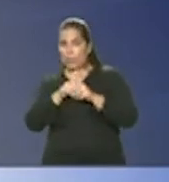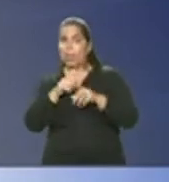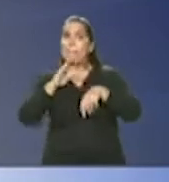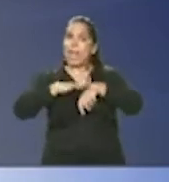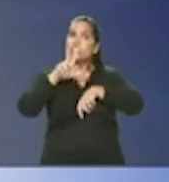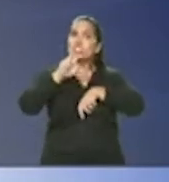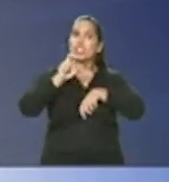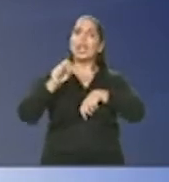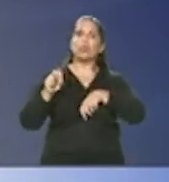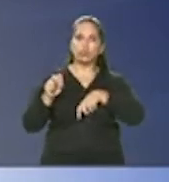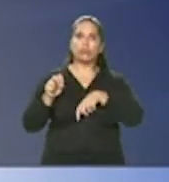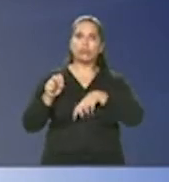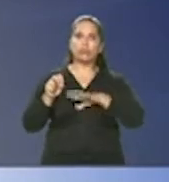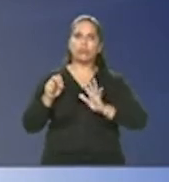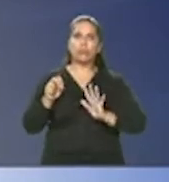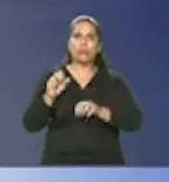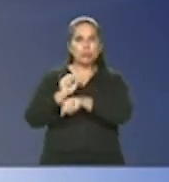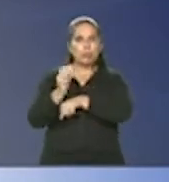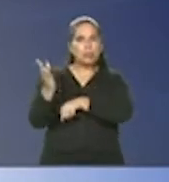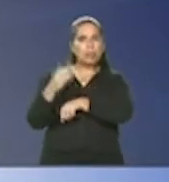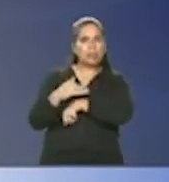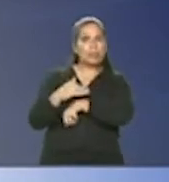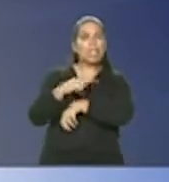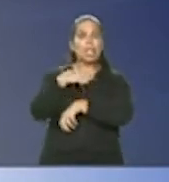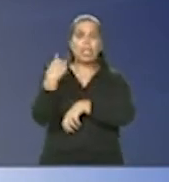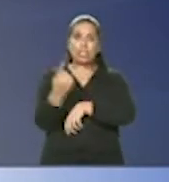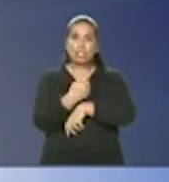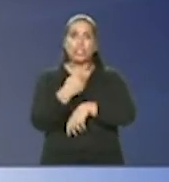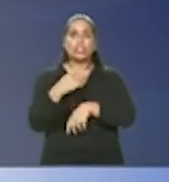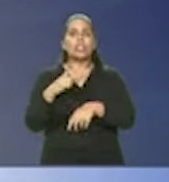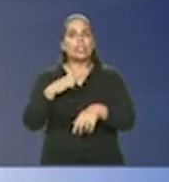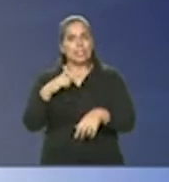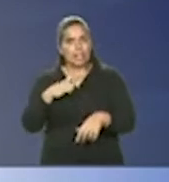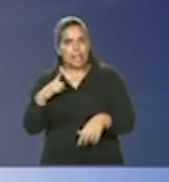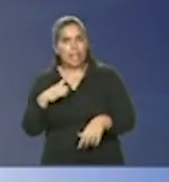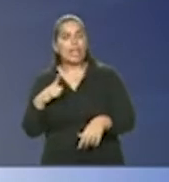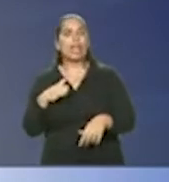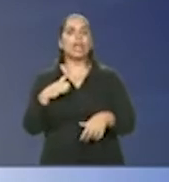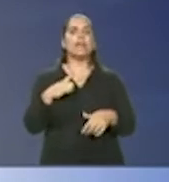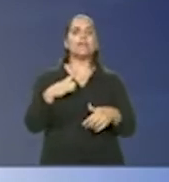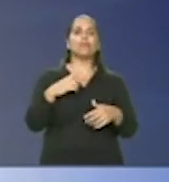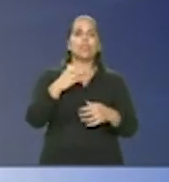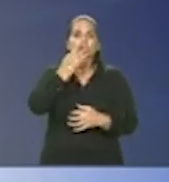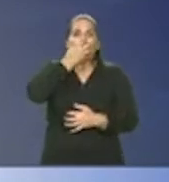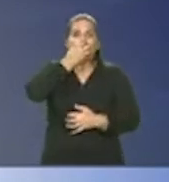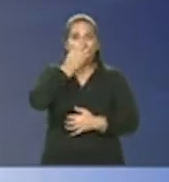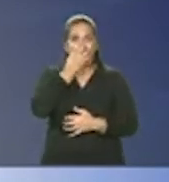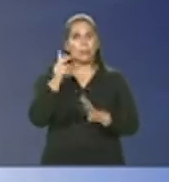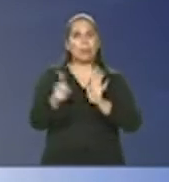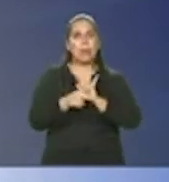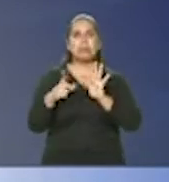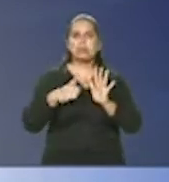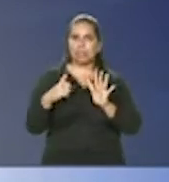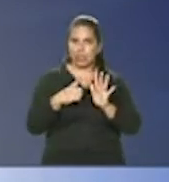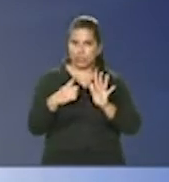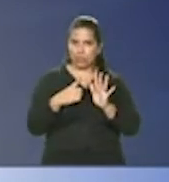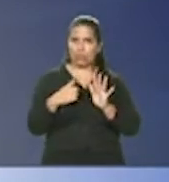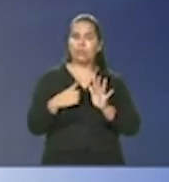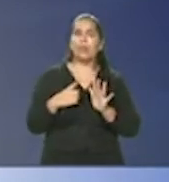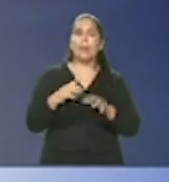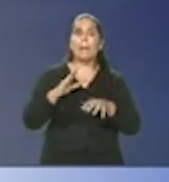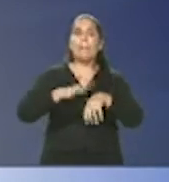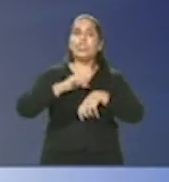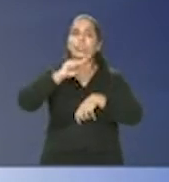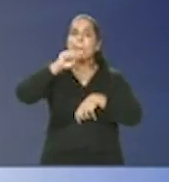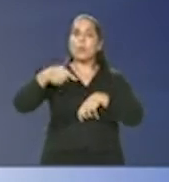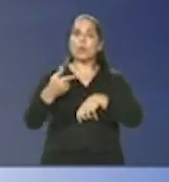de tal maneira nós ficaremos aí com os carrinhos que também servem como respiradores mais de 1